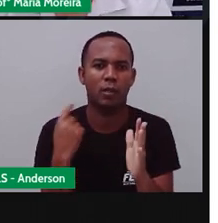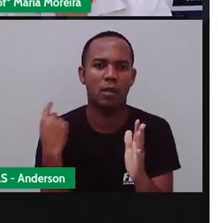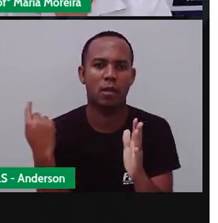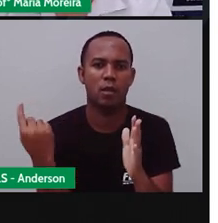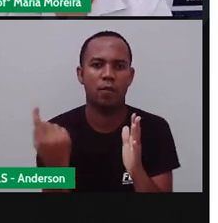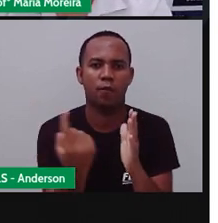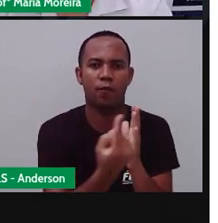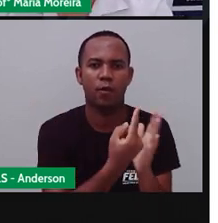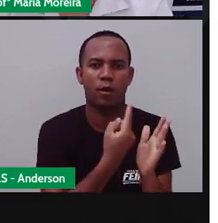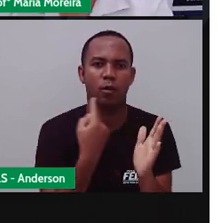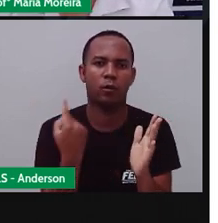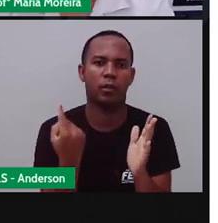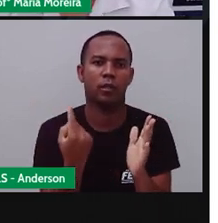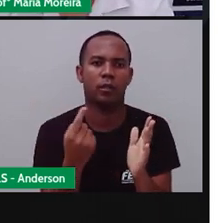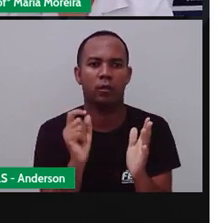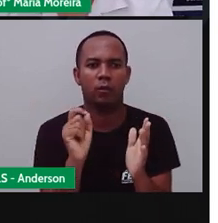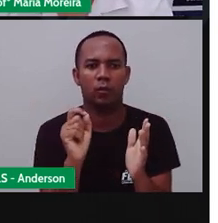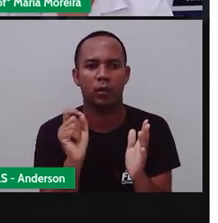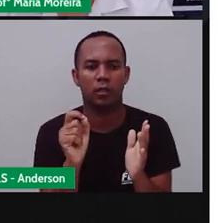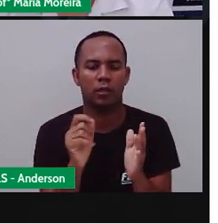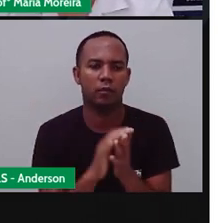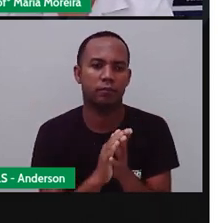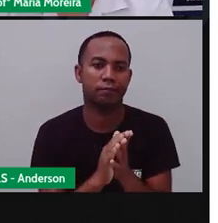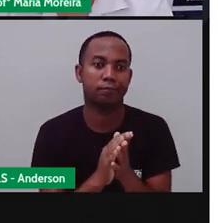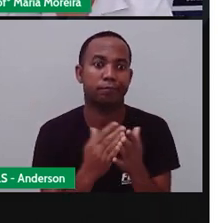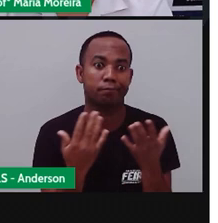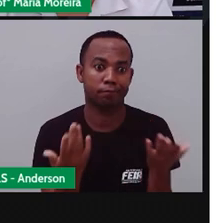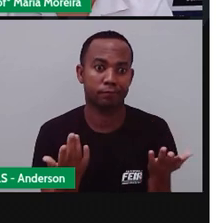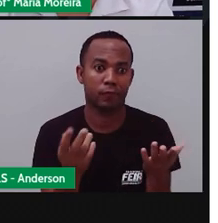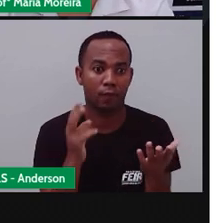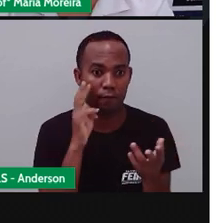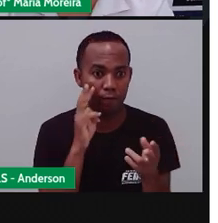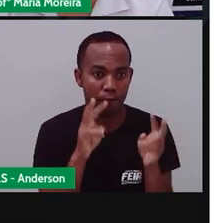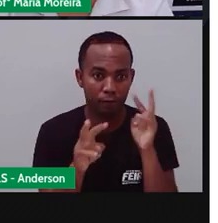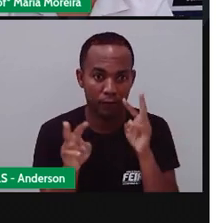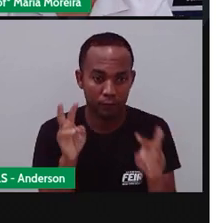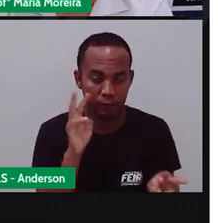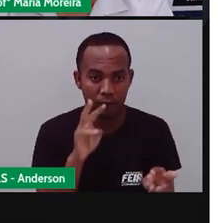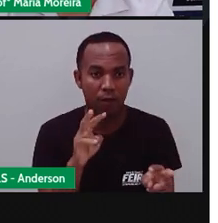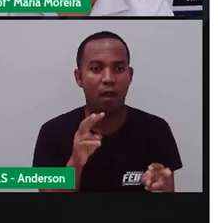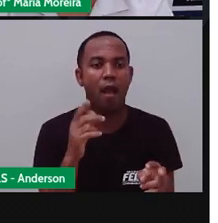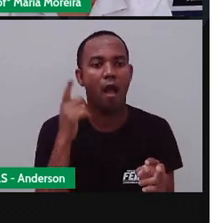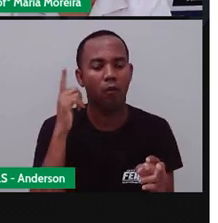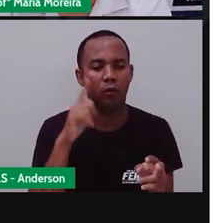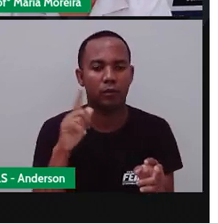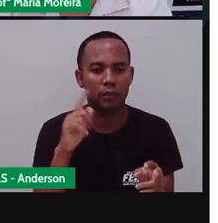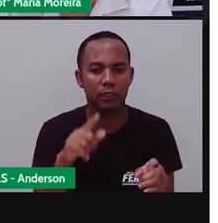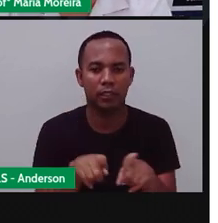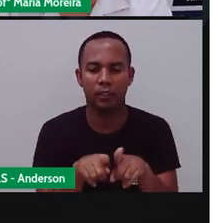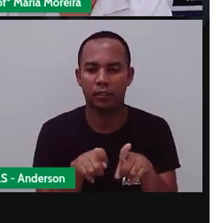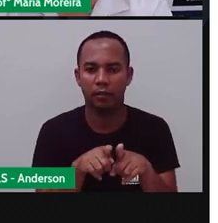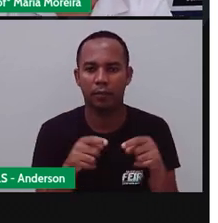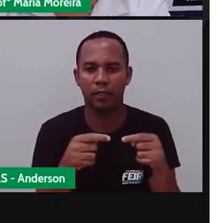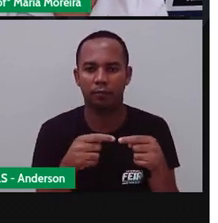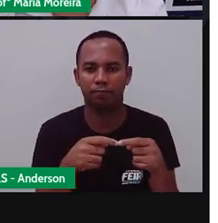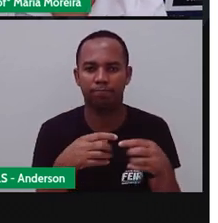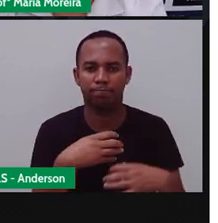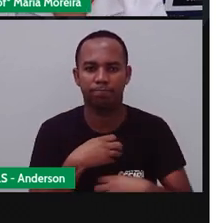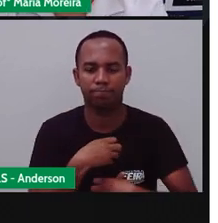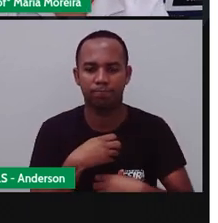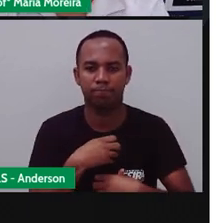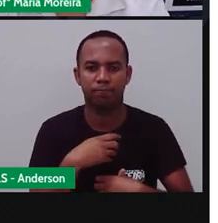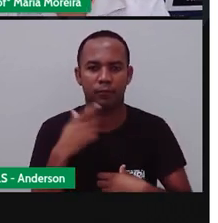Ao entorno de mim, a minha volta, até onde a minha vista alcança, até onde os meus sentidos